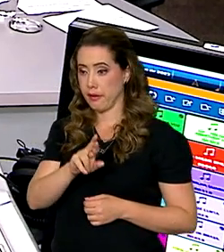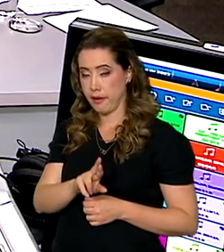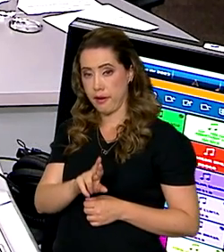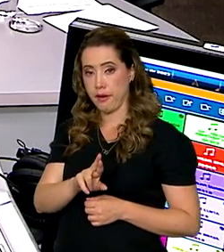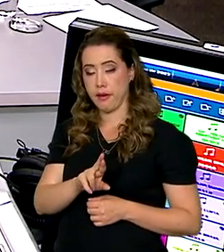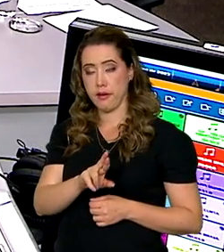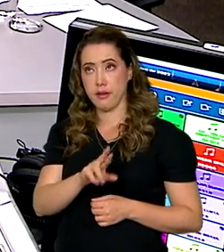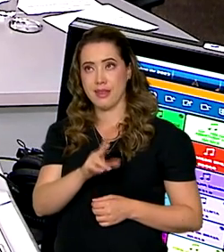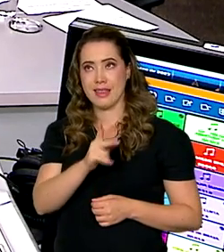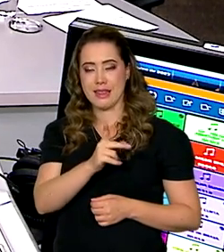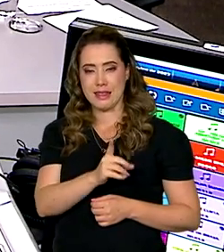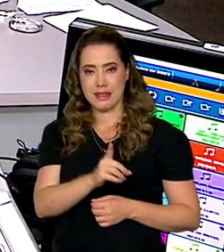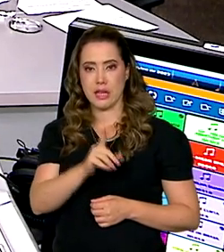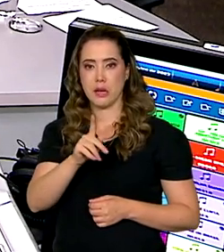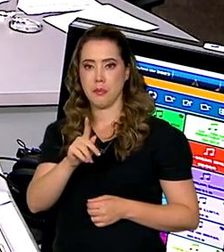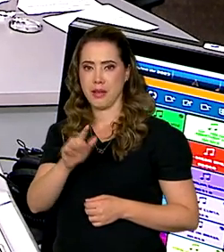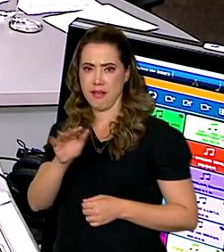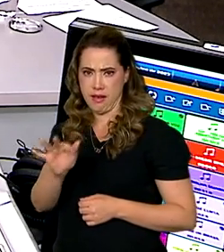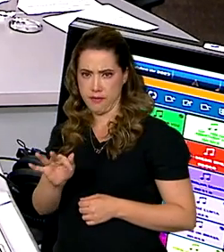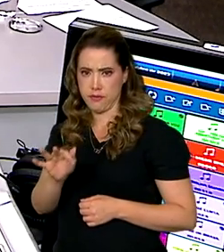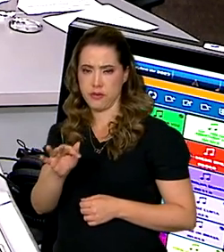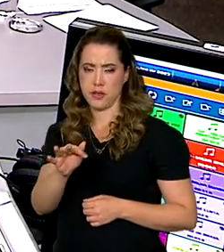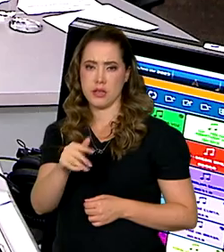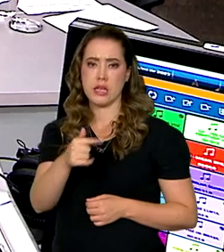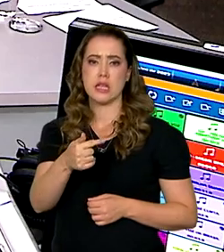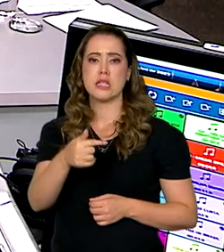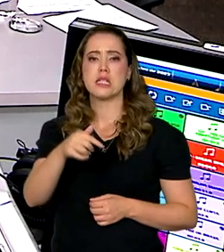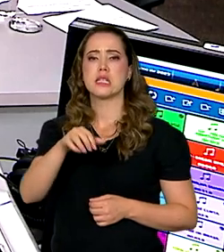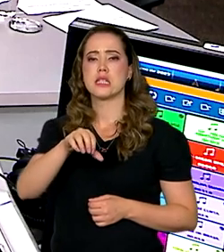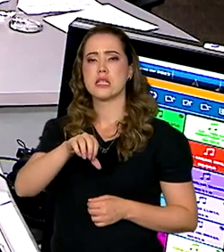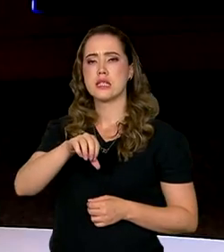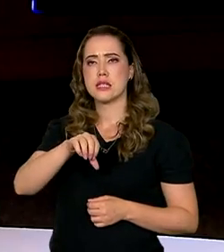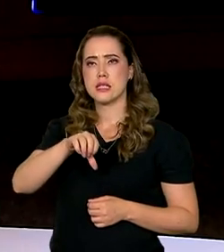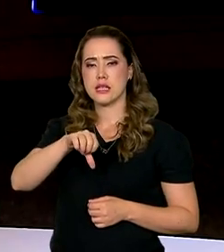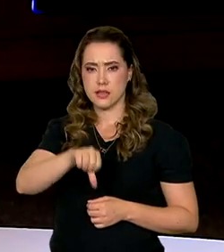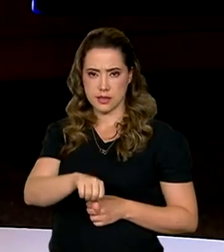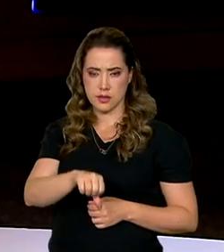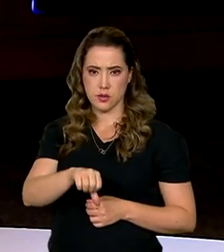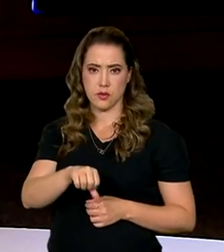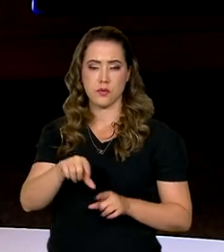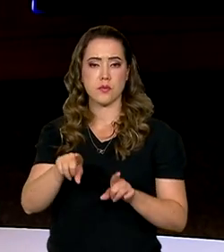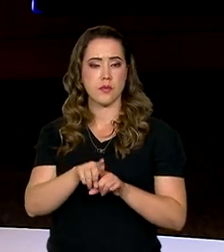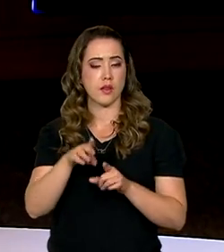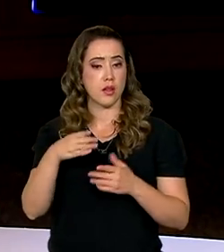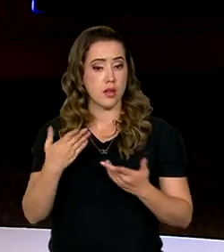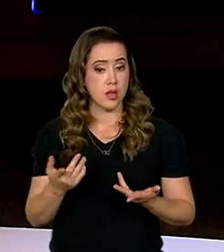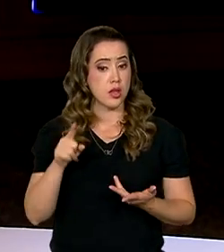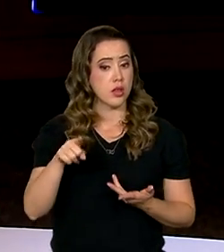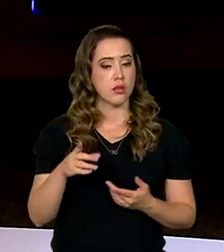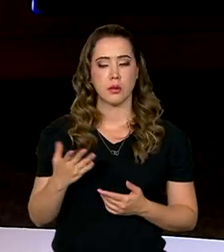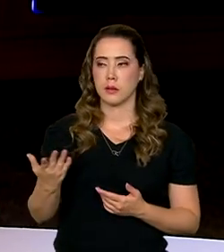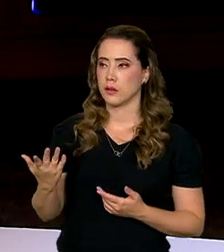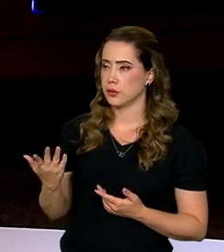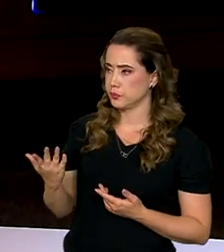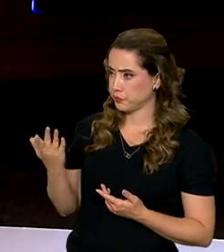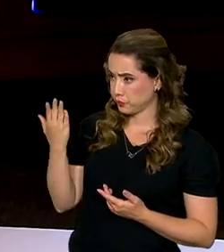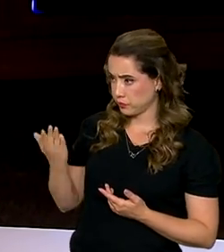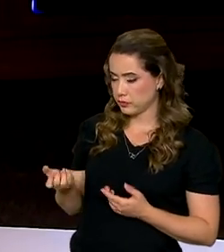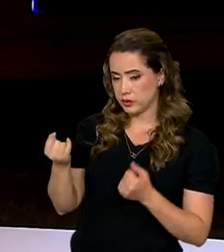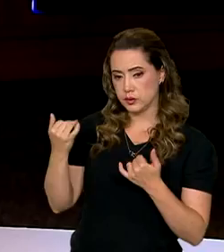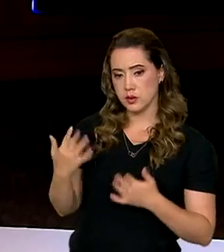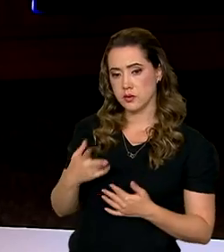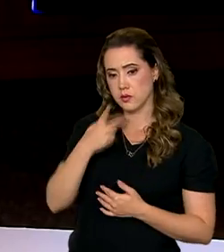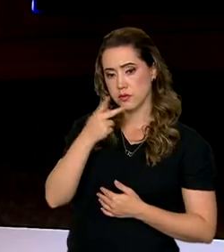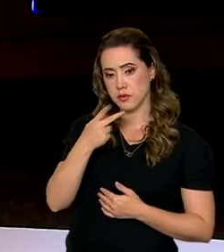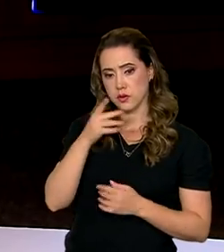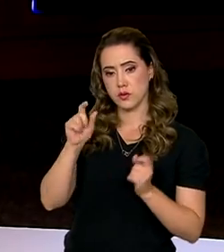709 de 2020. Pois é, ministra. No cumprimento dessa ação judicial, a senhora falou, vamos falar um